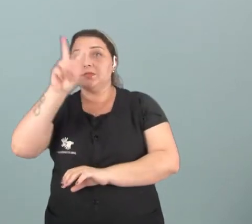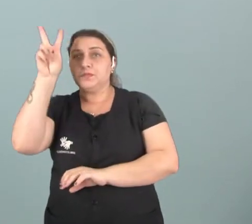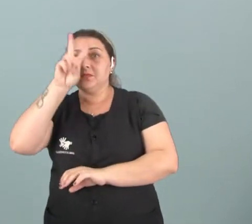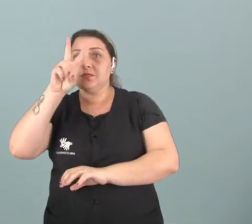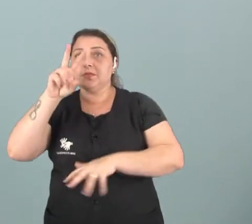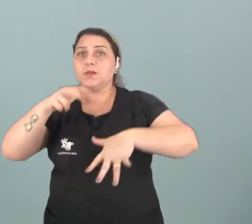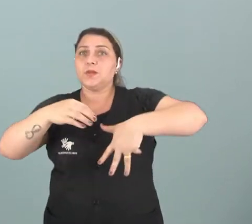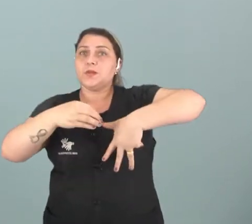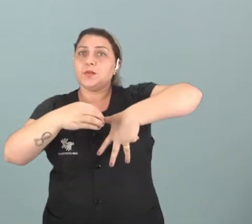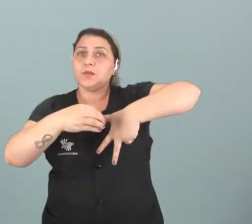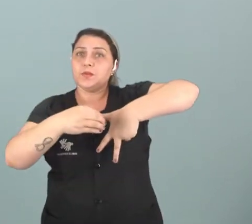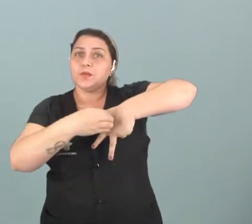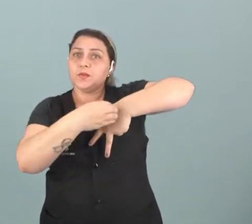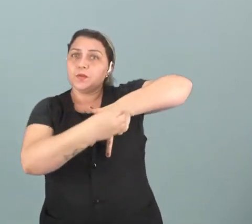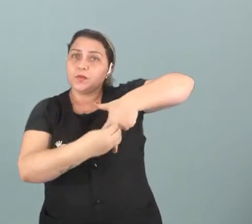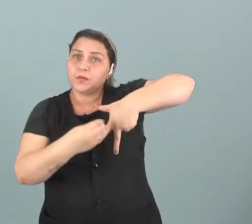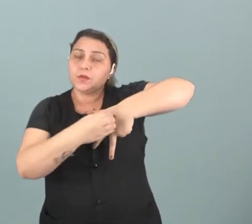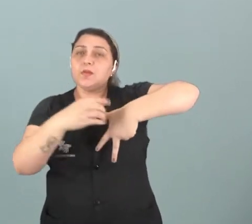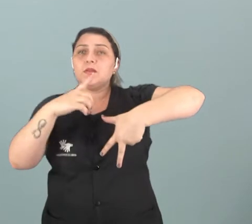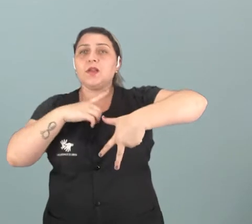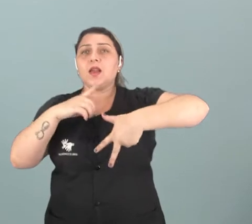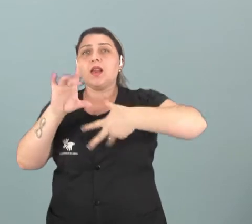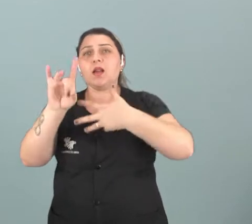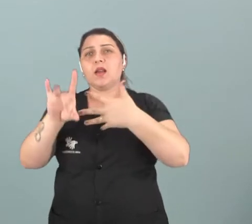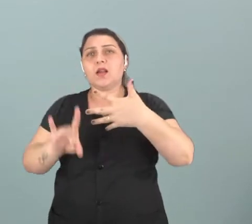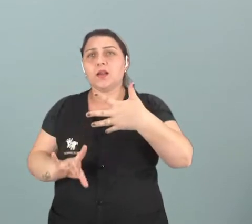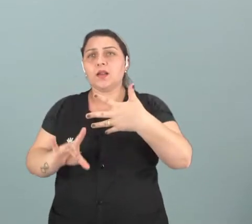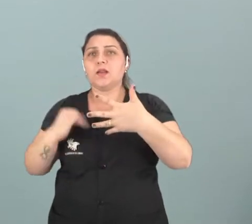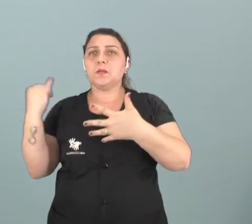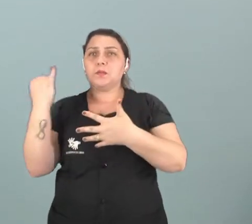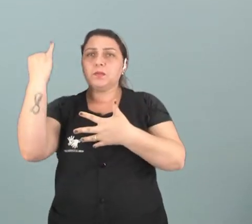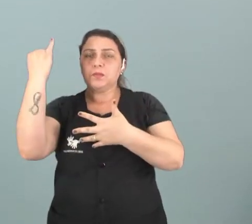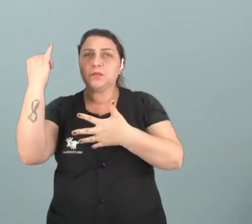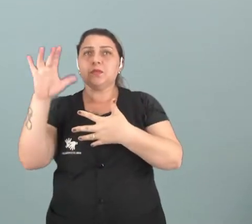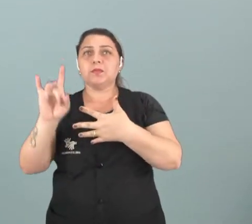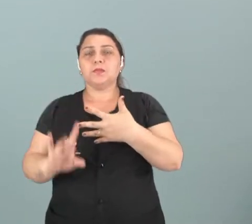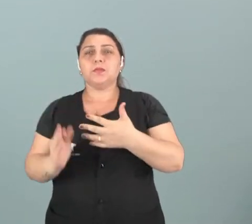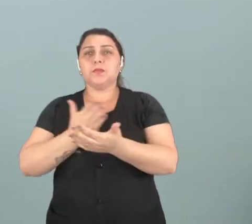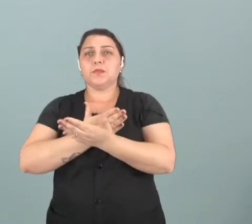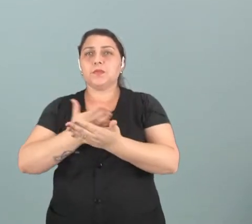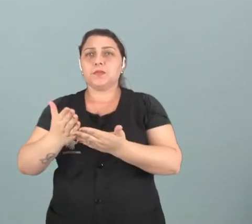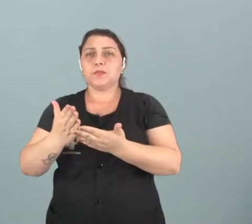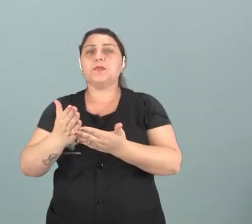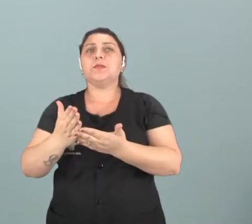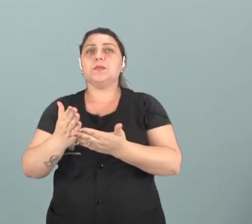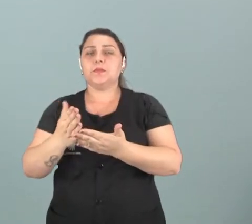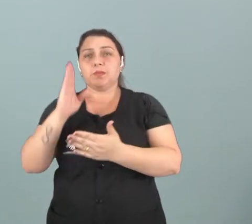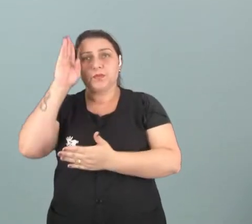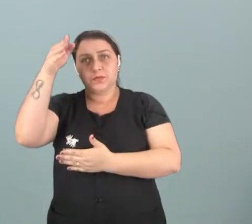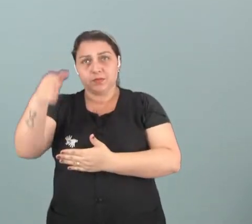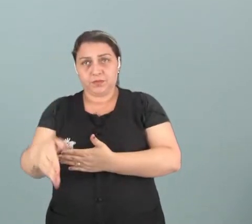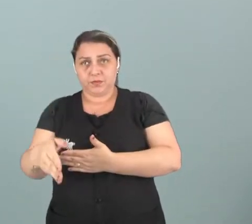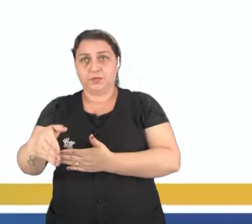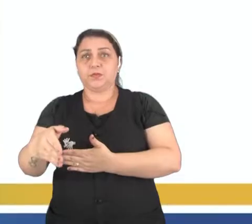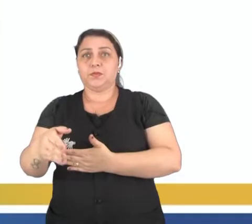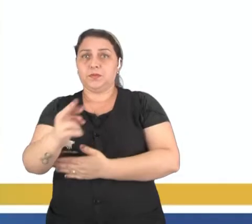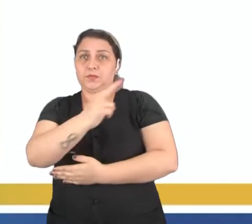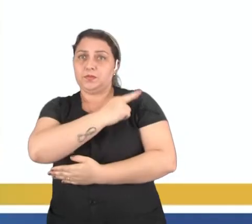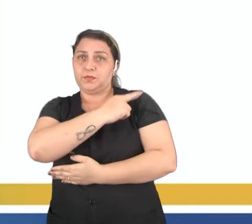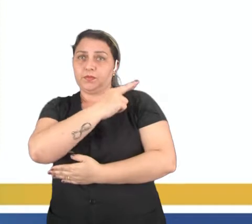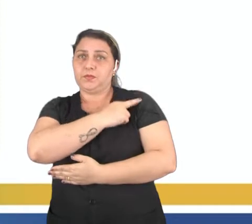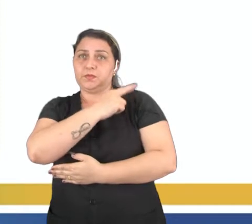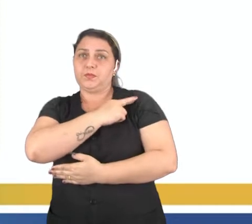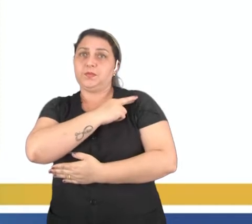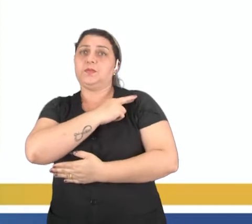órgãos que compõem e qual a função de cada um, tá? Então vamos lá, começando pelas principais funções do sistema